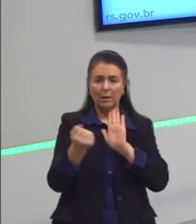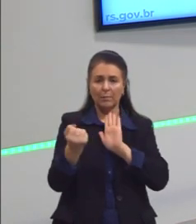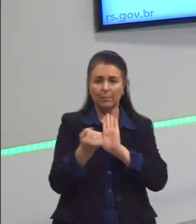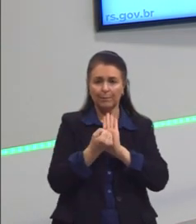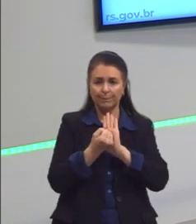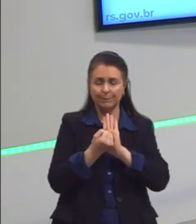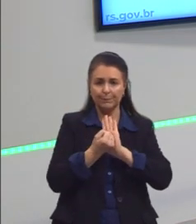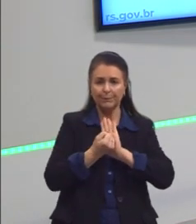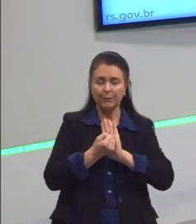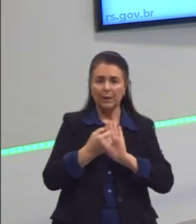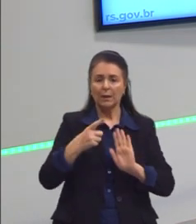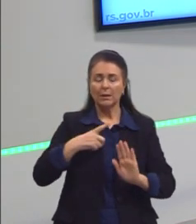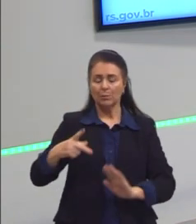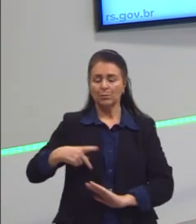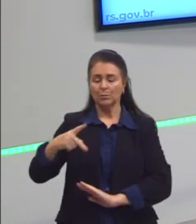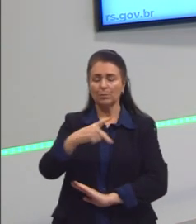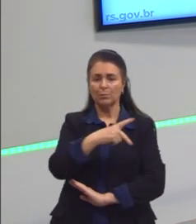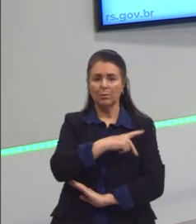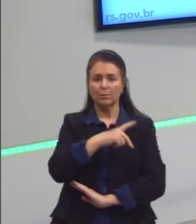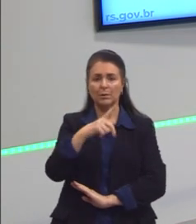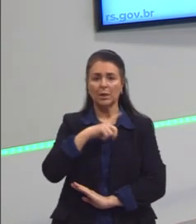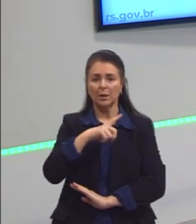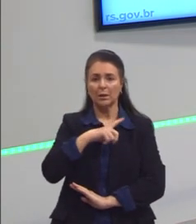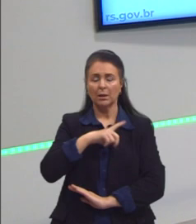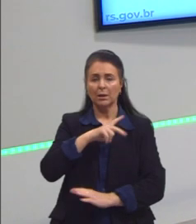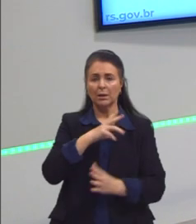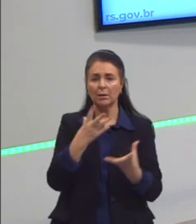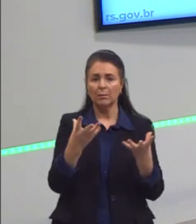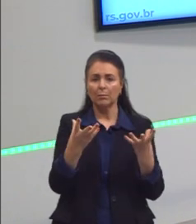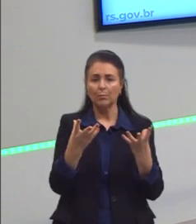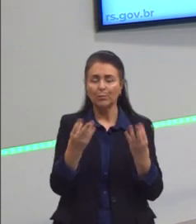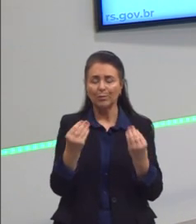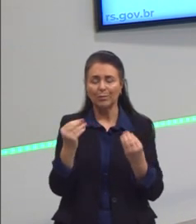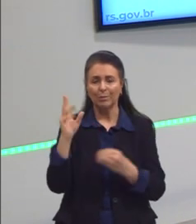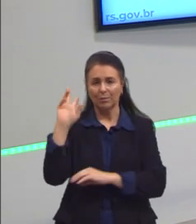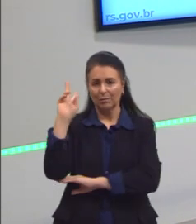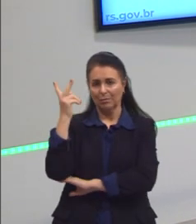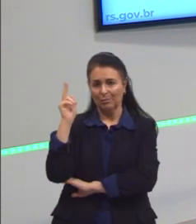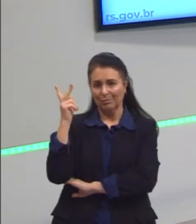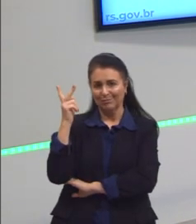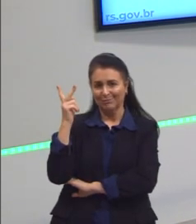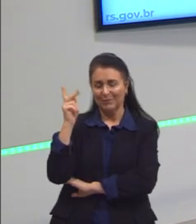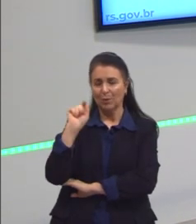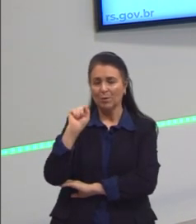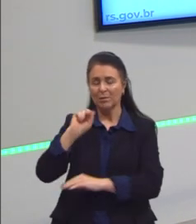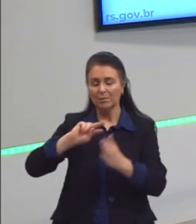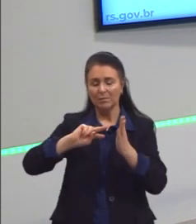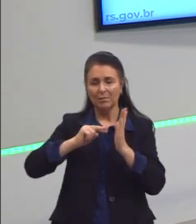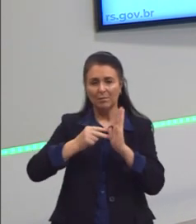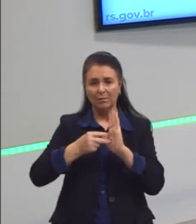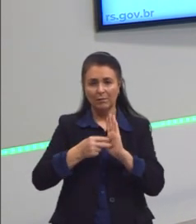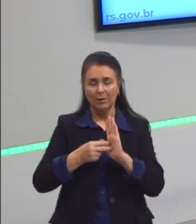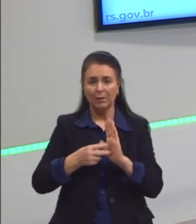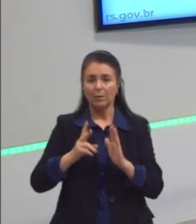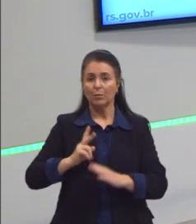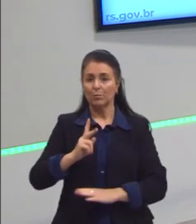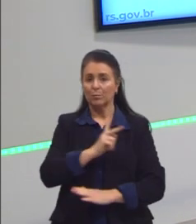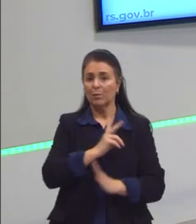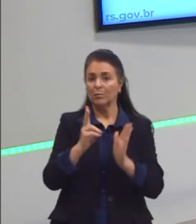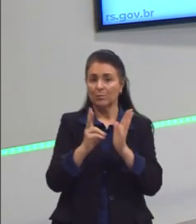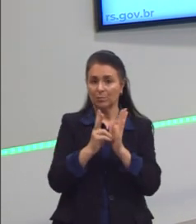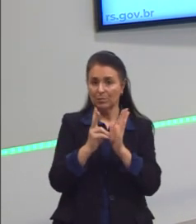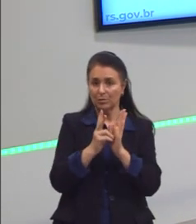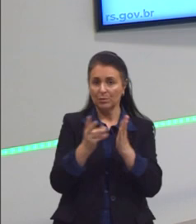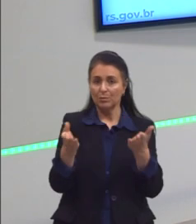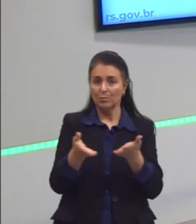que esses povos, eles têm muita história. O isso quer dizer? Que os povos indígenas de hoje em